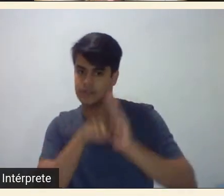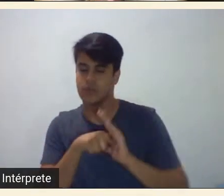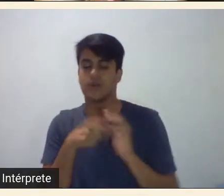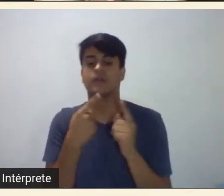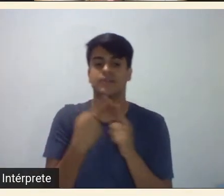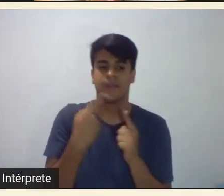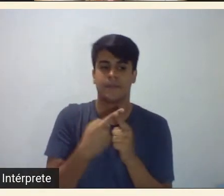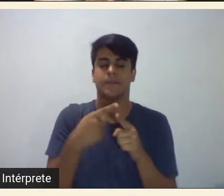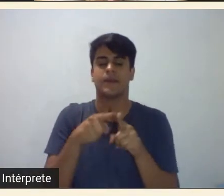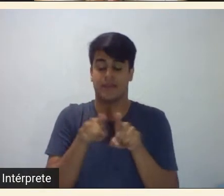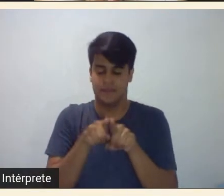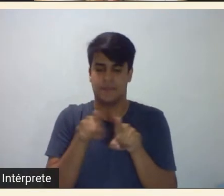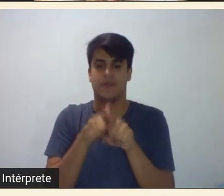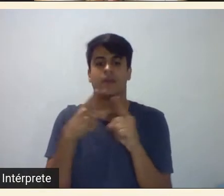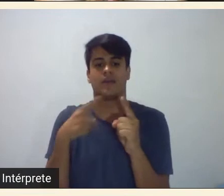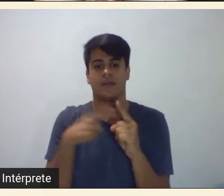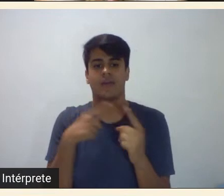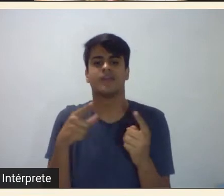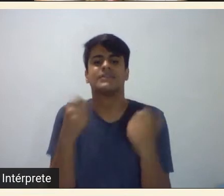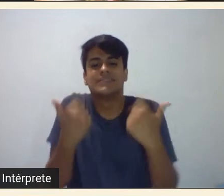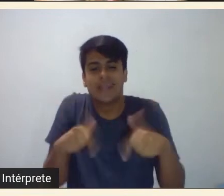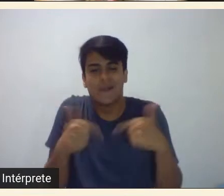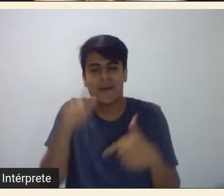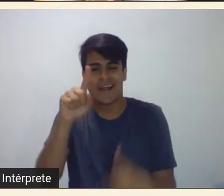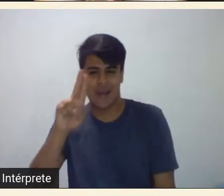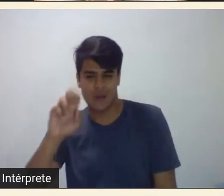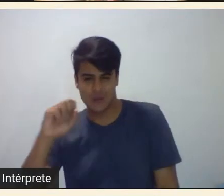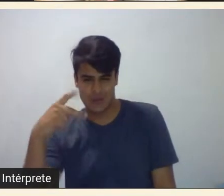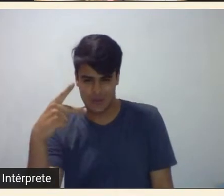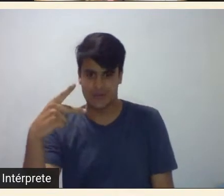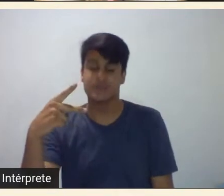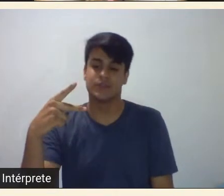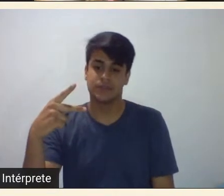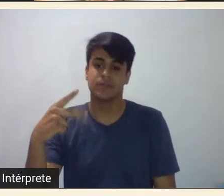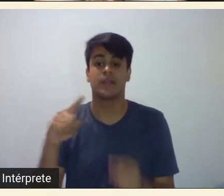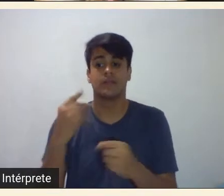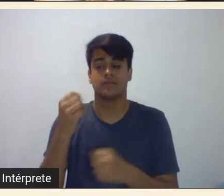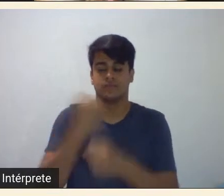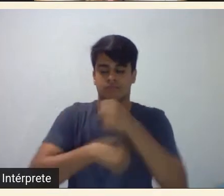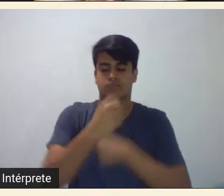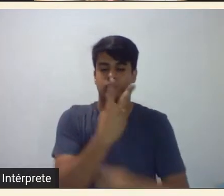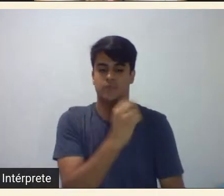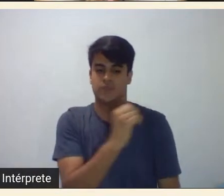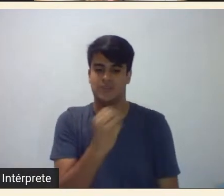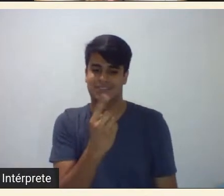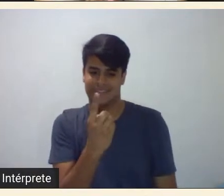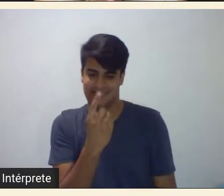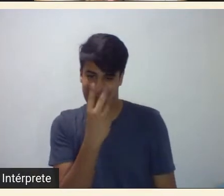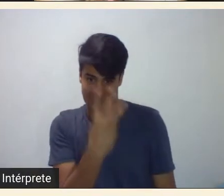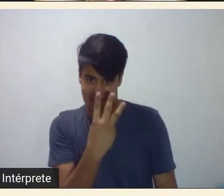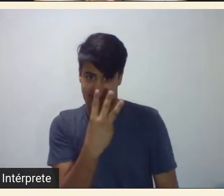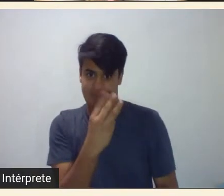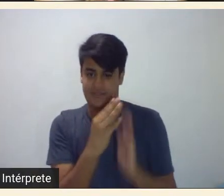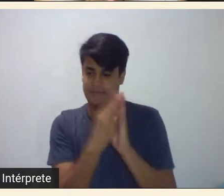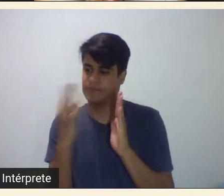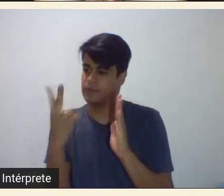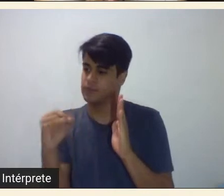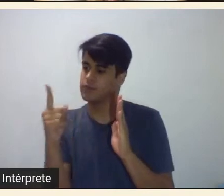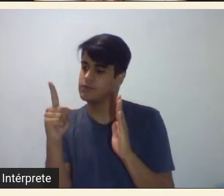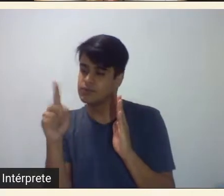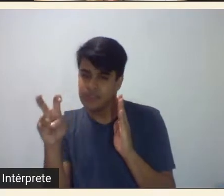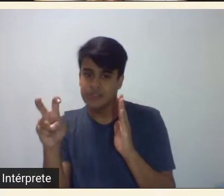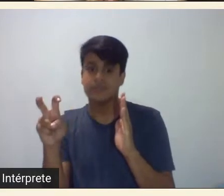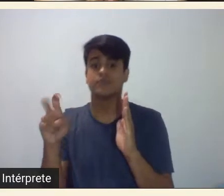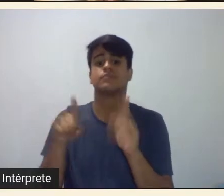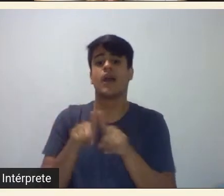curadora na Pinacoteca do Estado de São Paulo entre 2003 e 2015 e coordenou a equipe de pesquisa e edição do